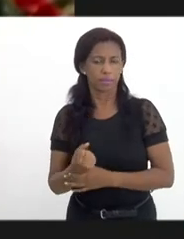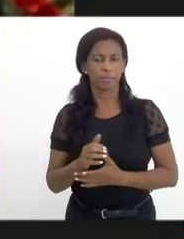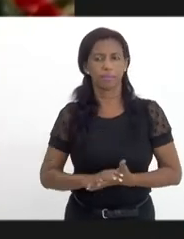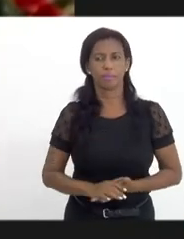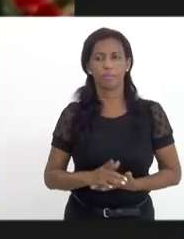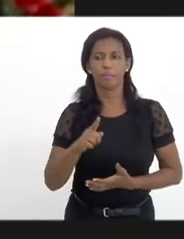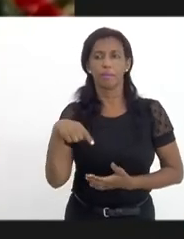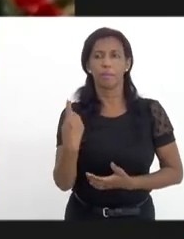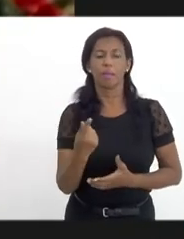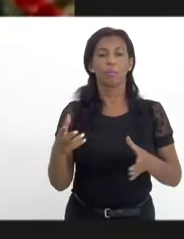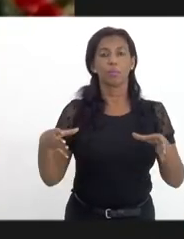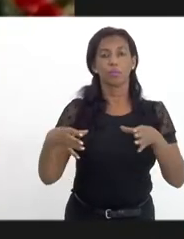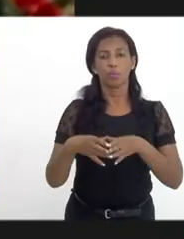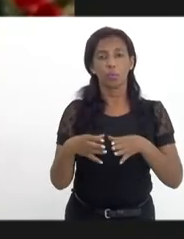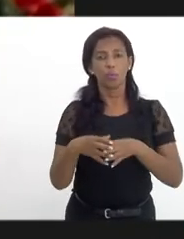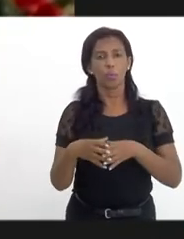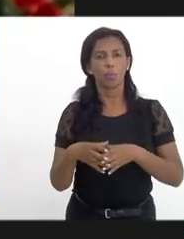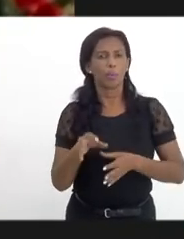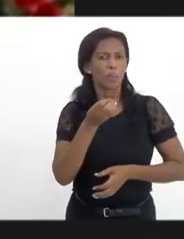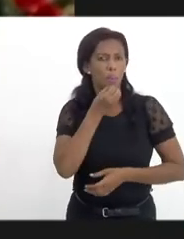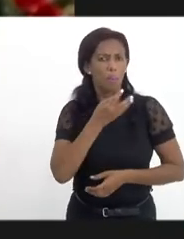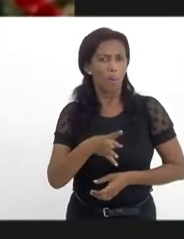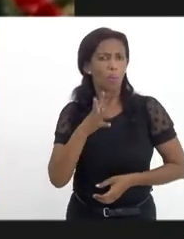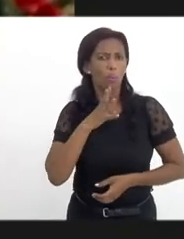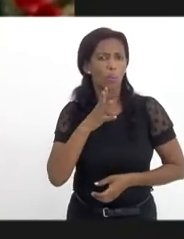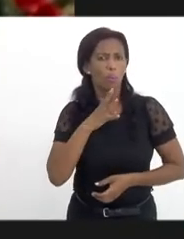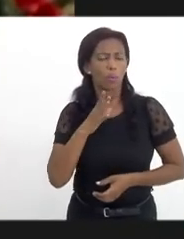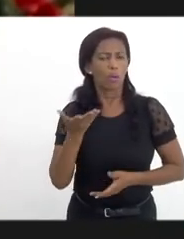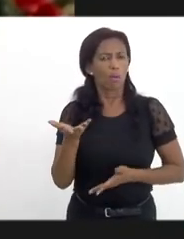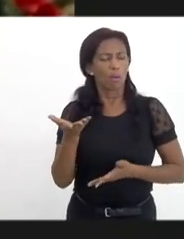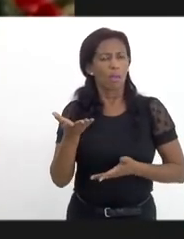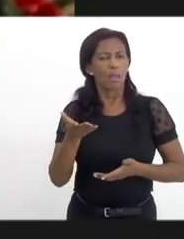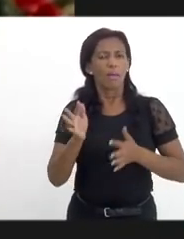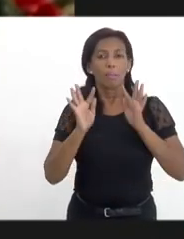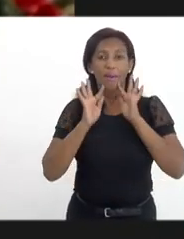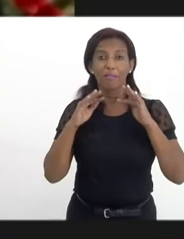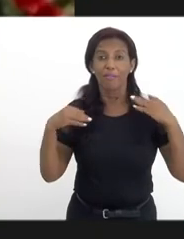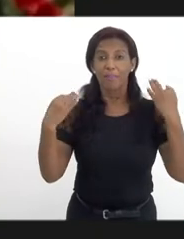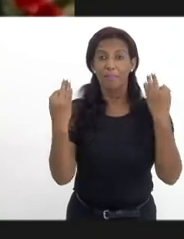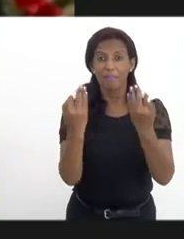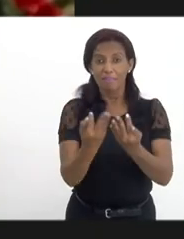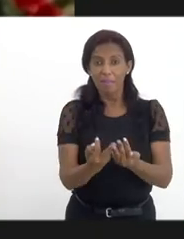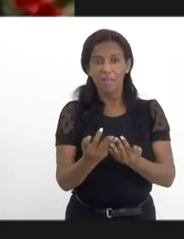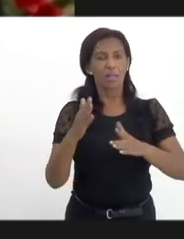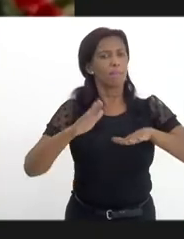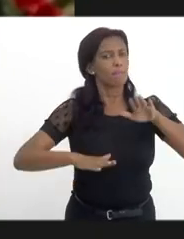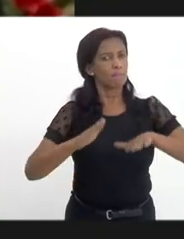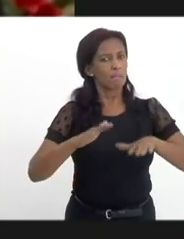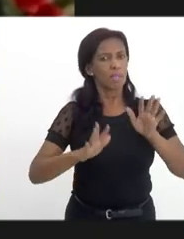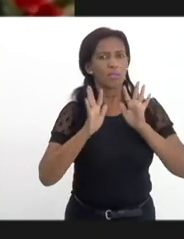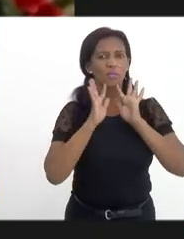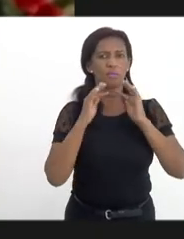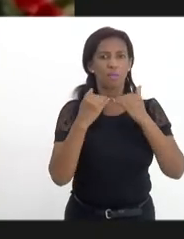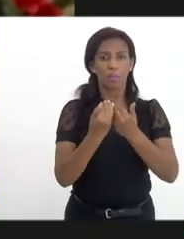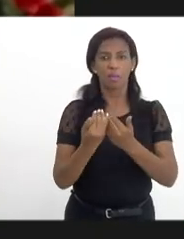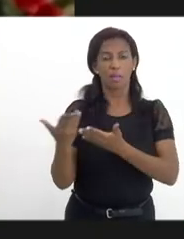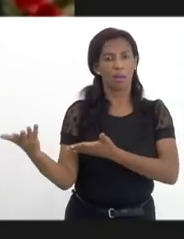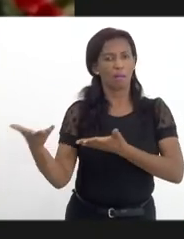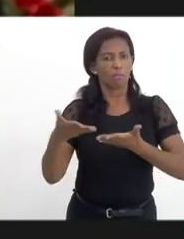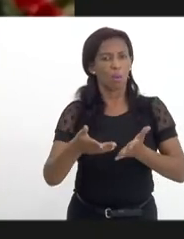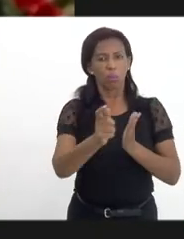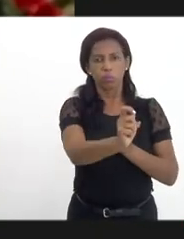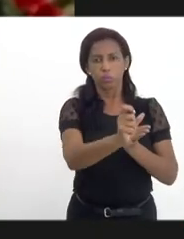Nós temos um grupo também que é muito legal que são para familiares, mesmo de familiares que os pacientes não sejam